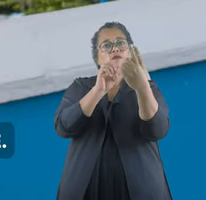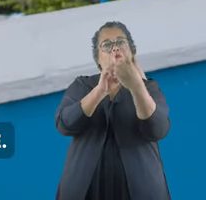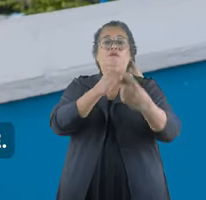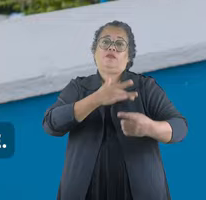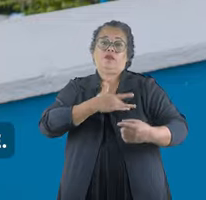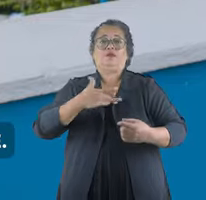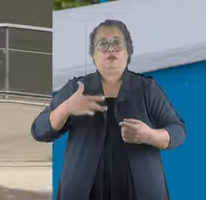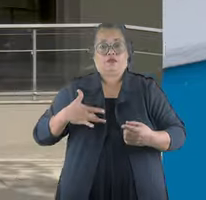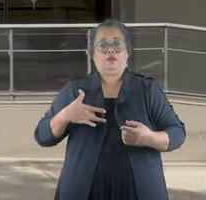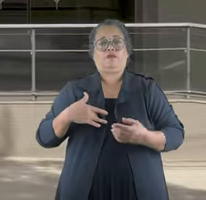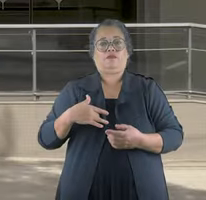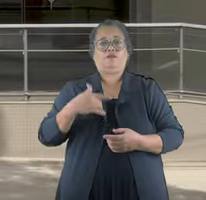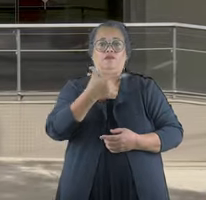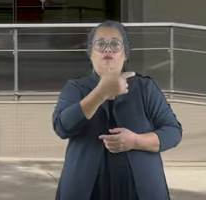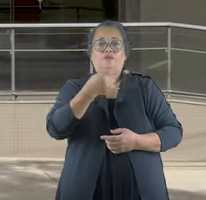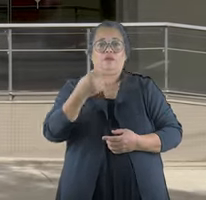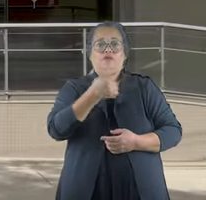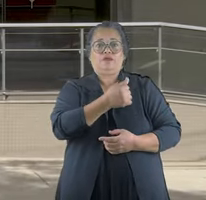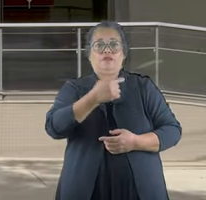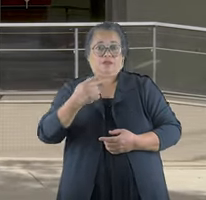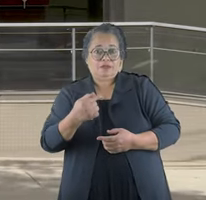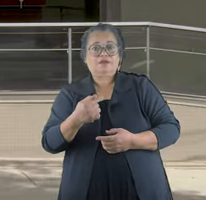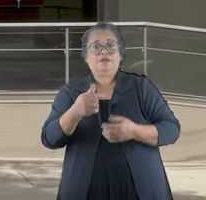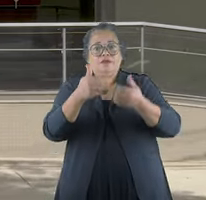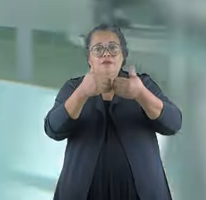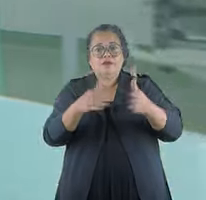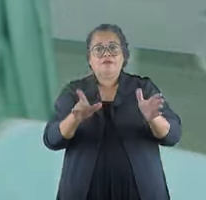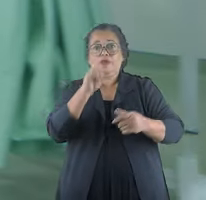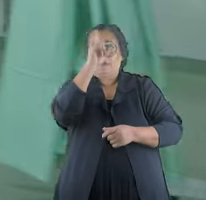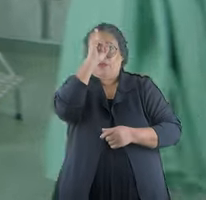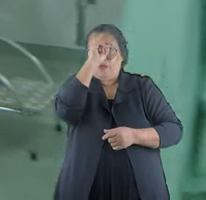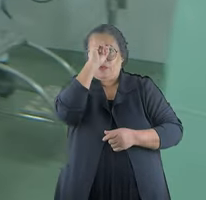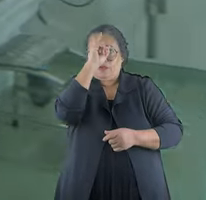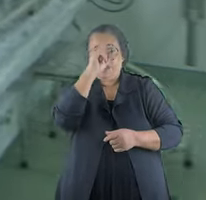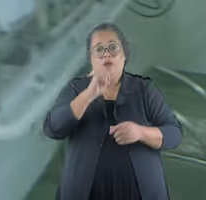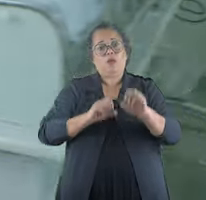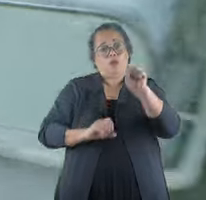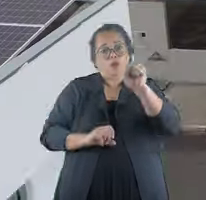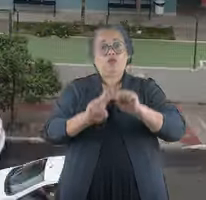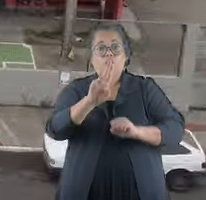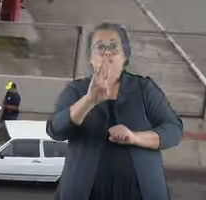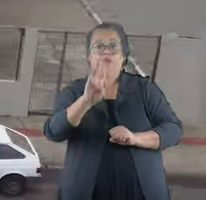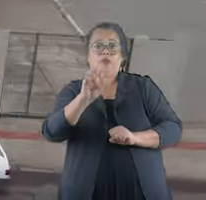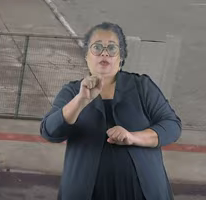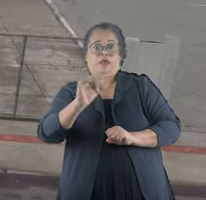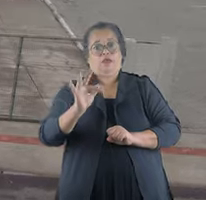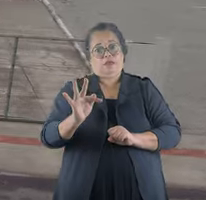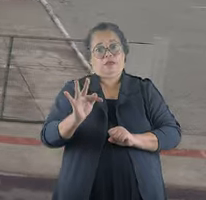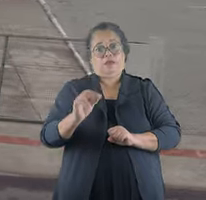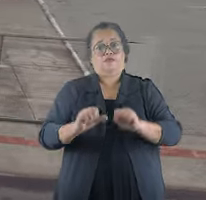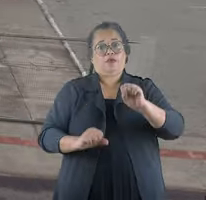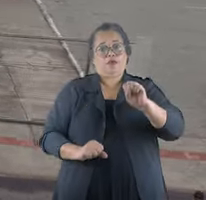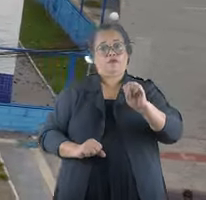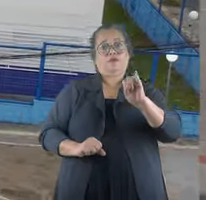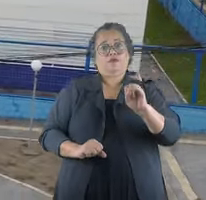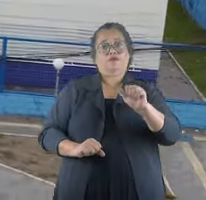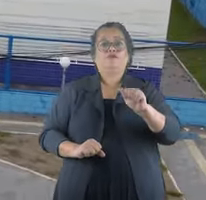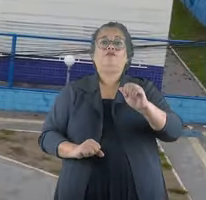atendimentos na rede. De 2017 para cá, abrimos um hospital inteiro. Oito UBSFs